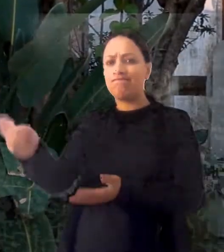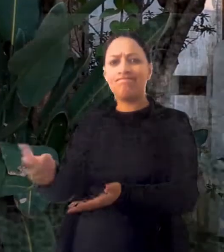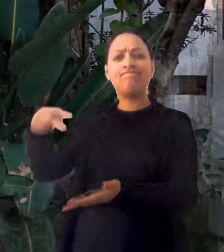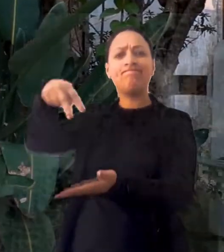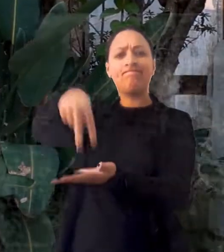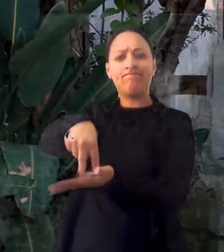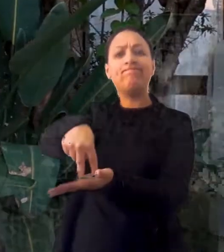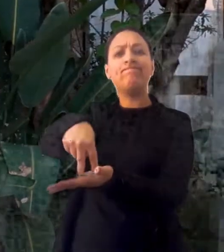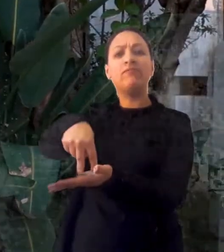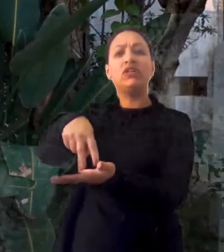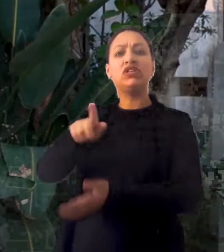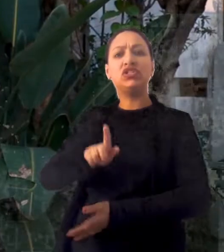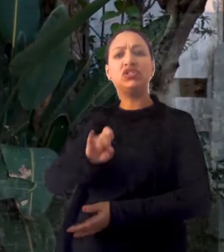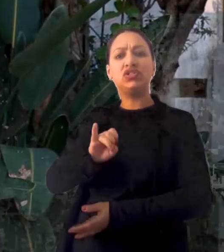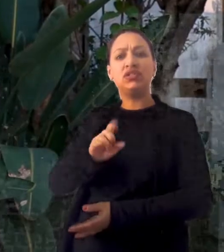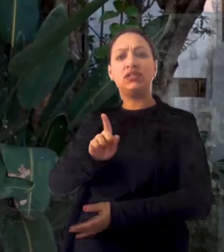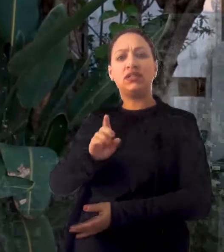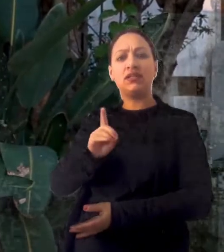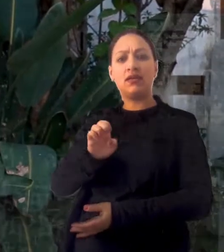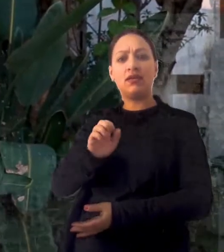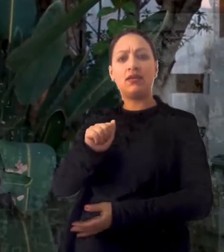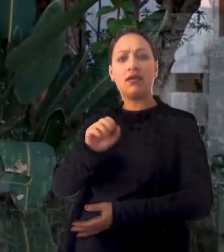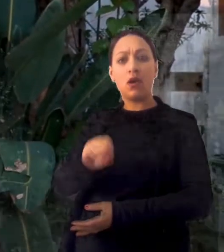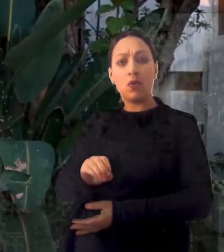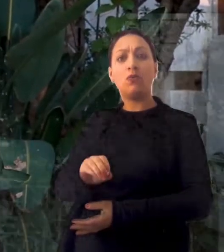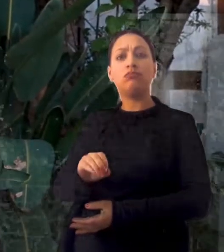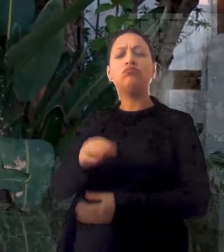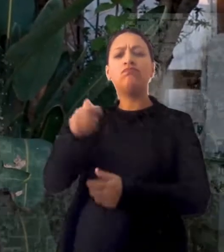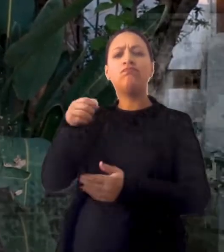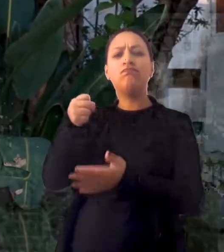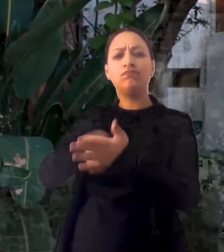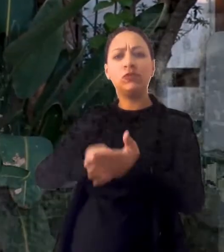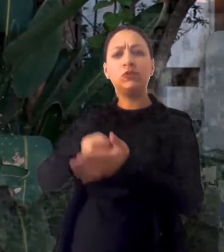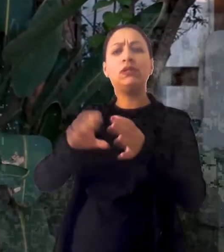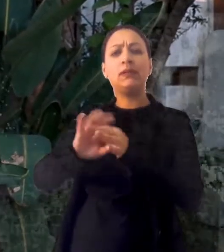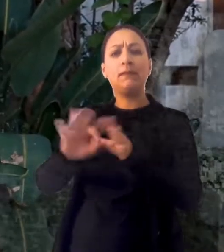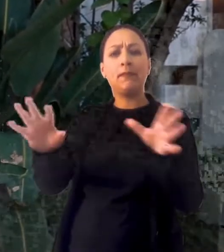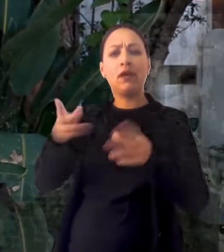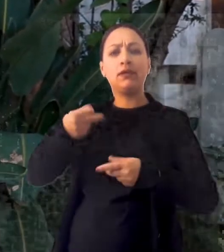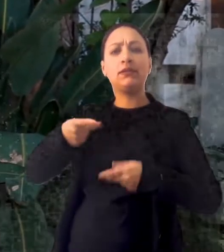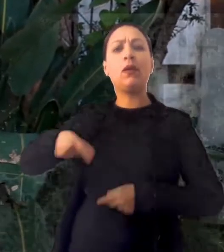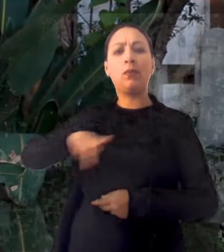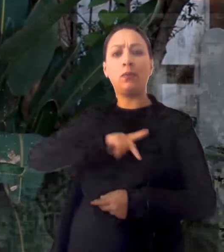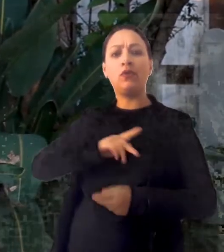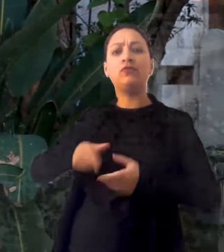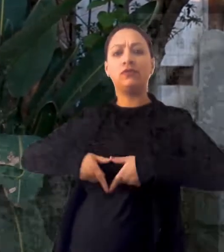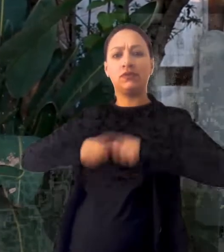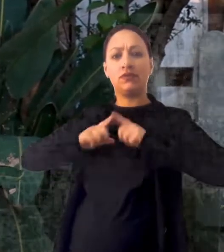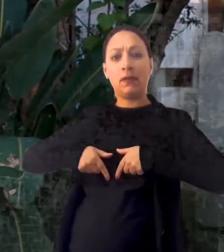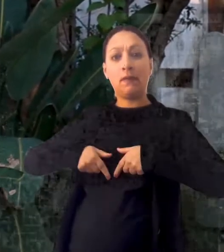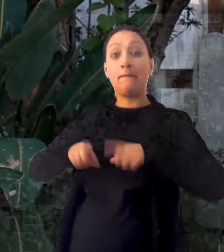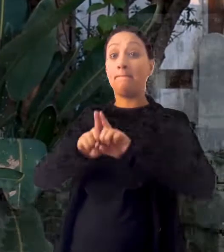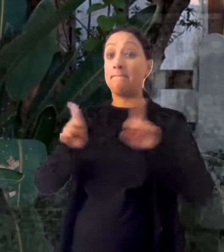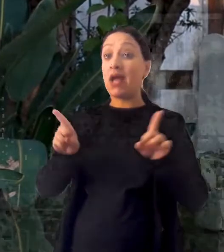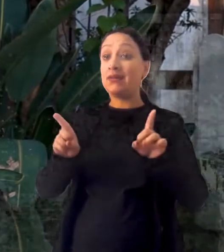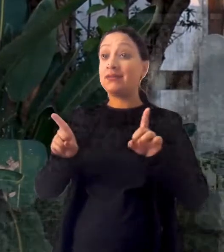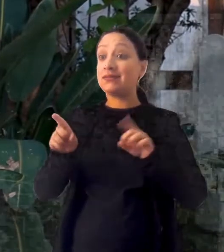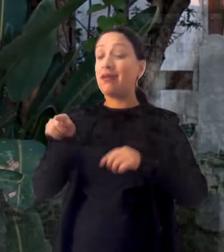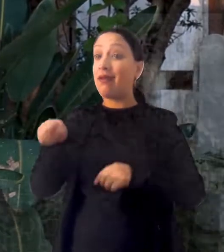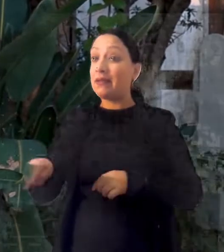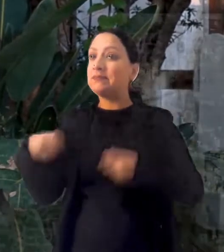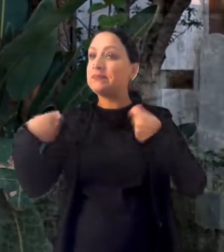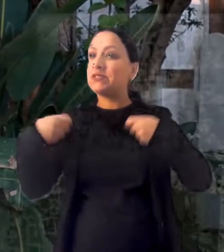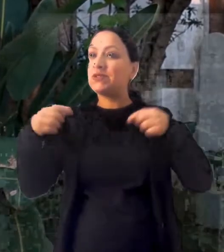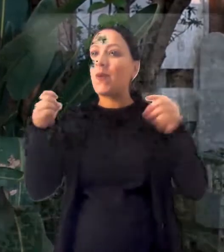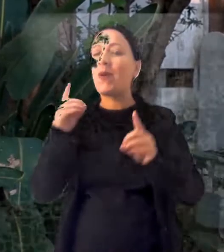conhece, que Gideão é levantado por Deus para ser o libertador desse povo, e Gideão liberta o povo. Mas a identidade